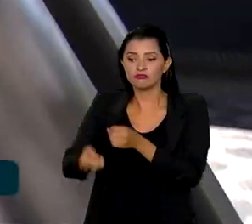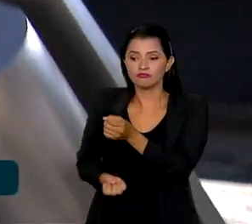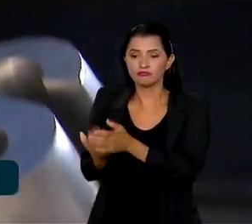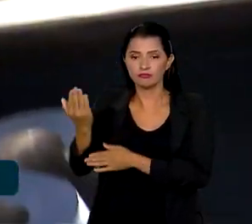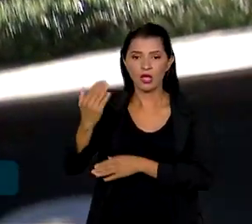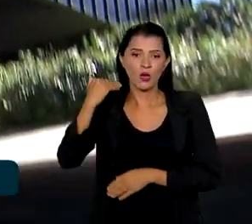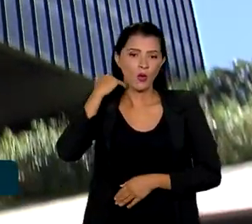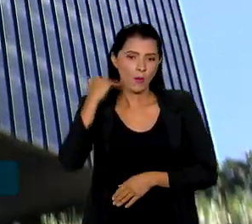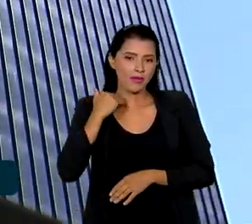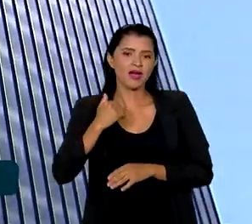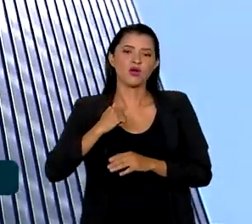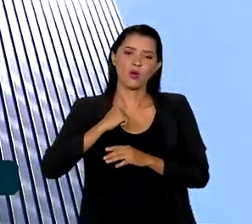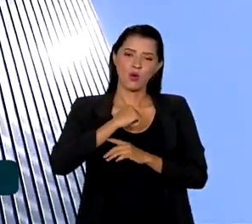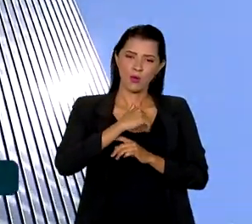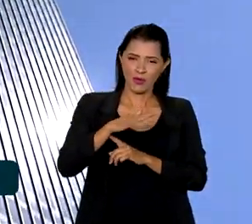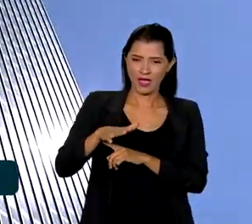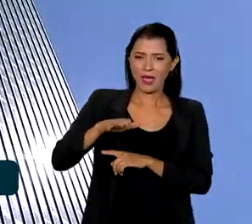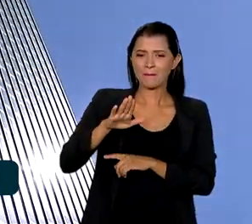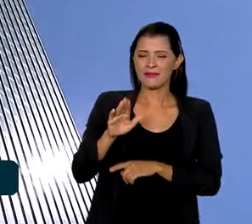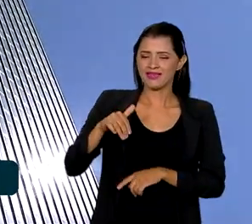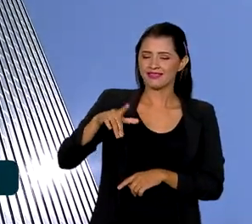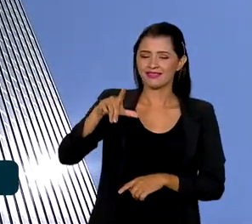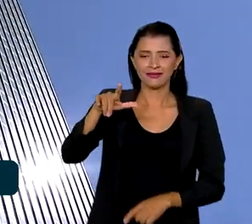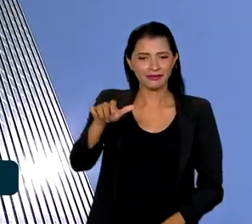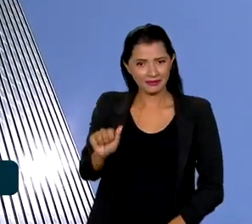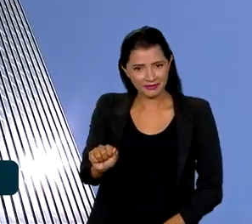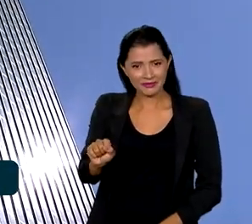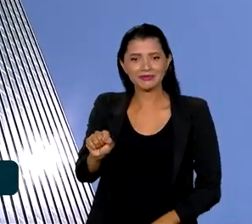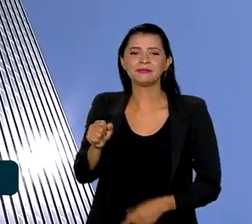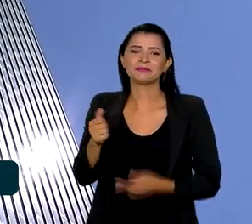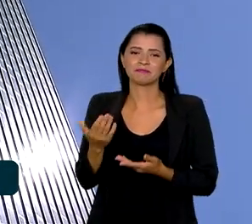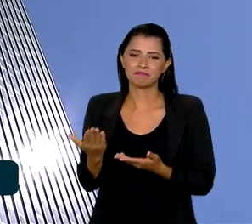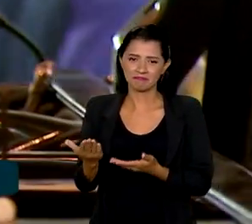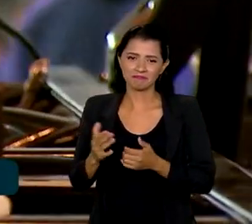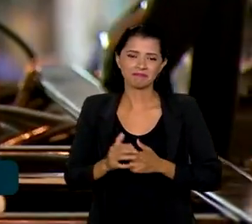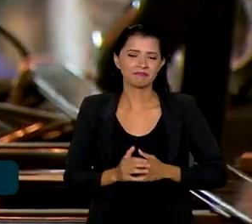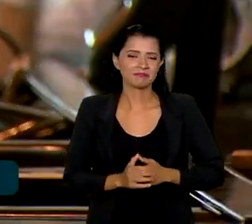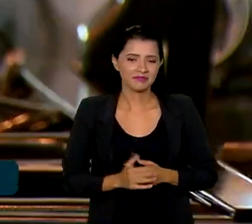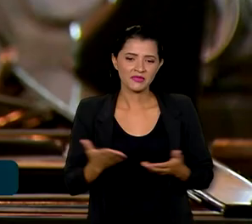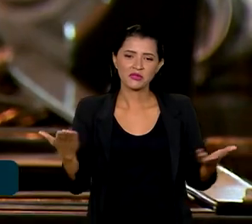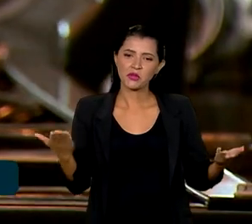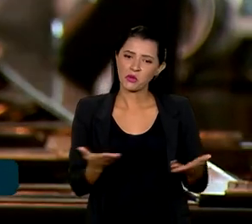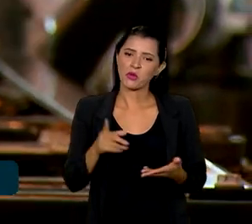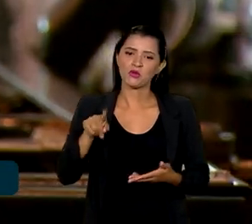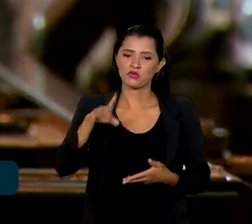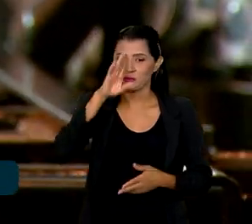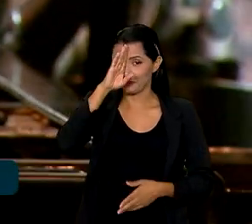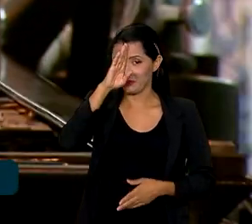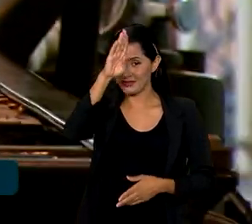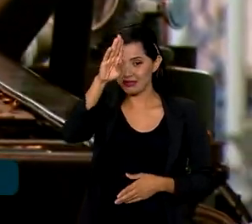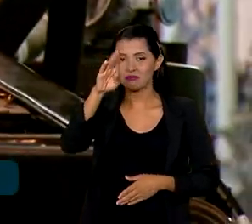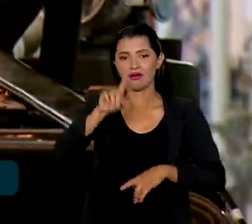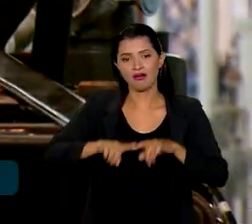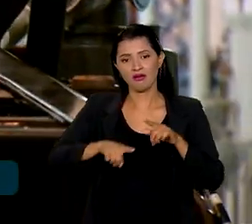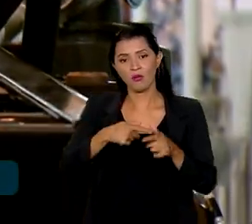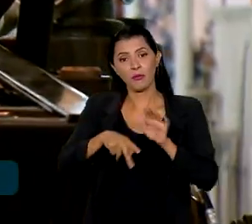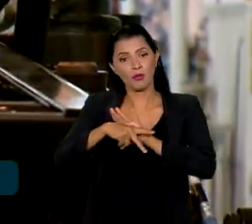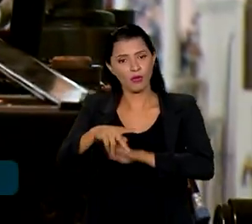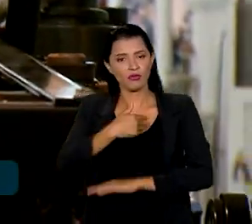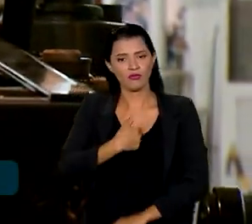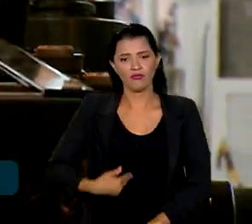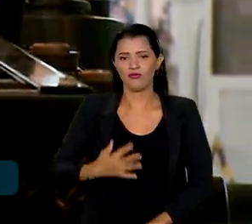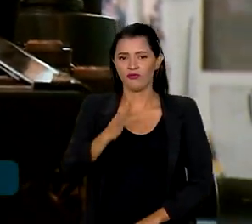o Banco Nacional de Desenvolvimento Econômico e Social, BNDES, hoje é o principal instrumento do governo